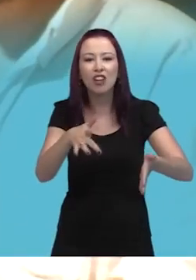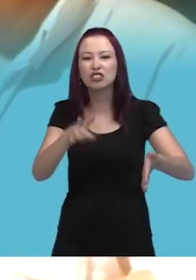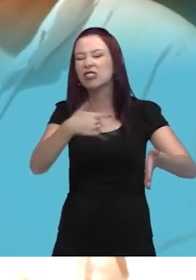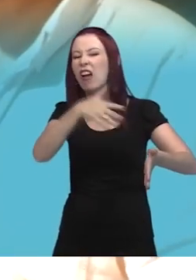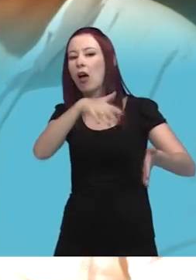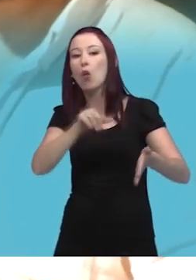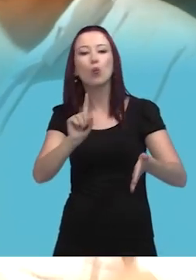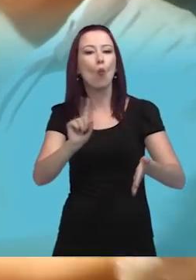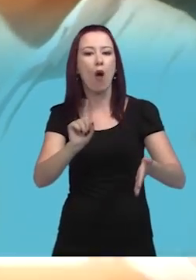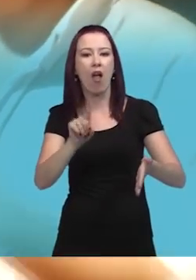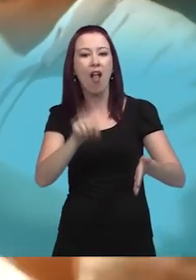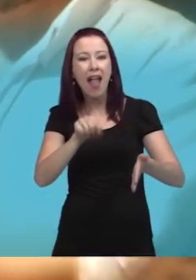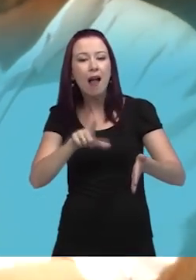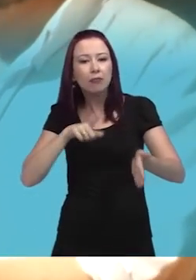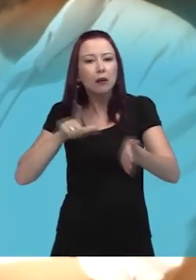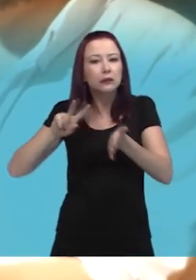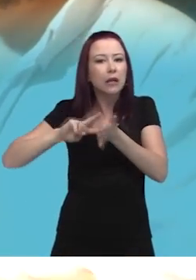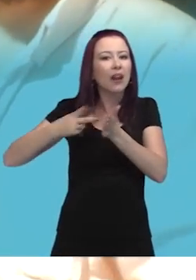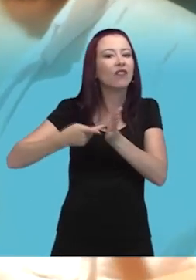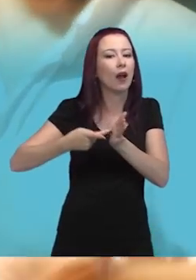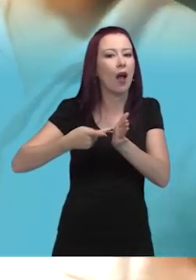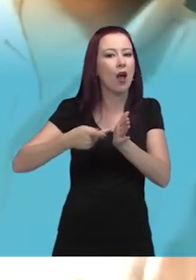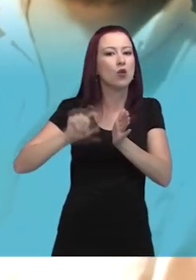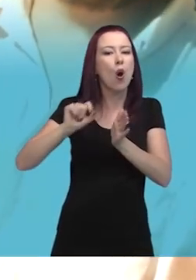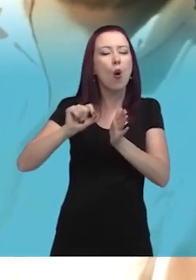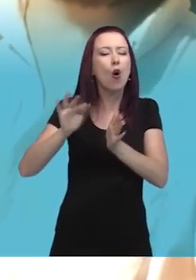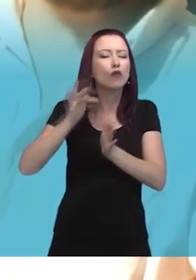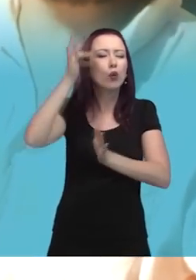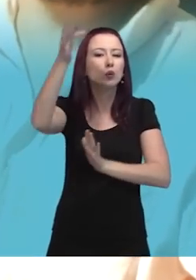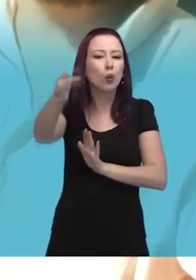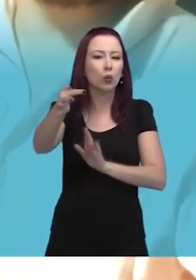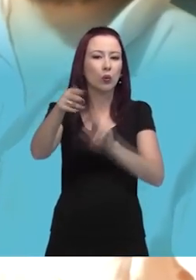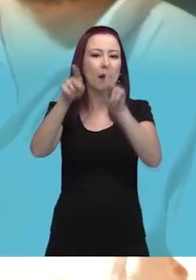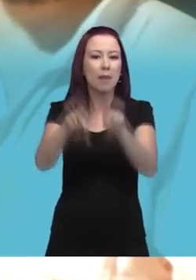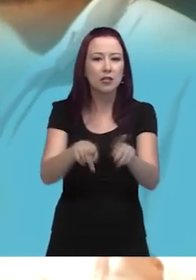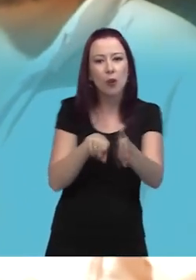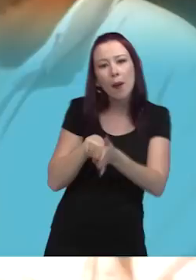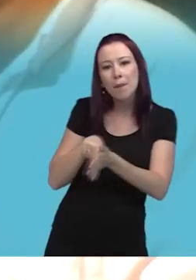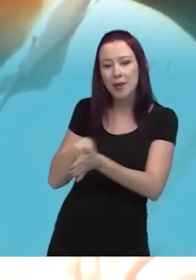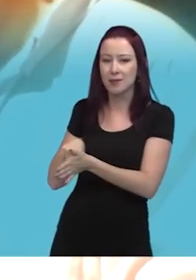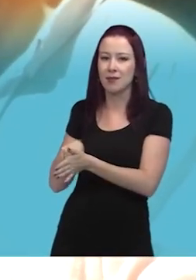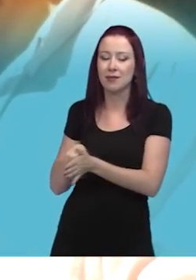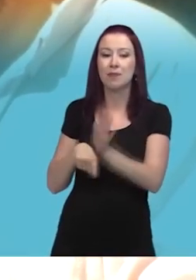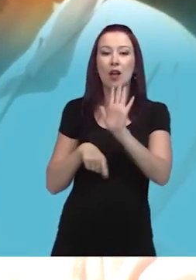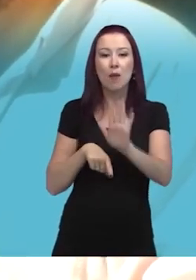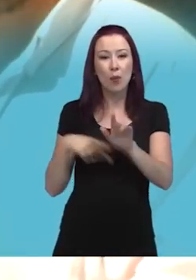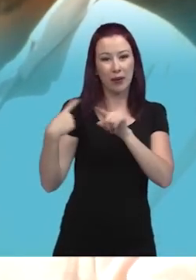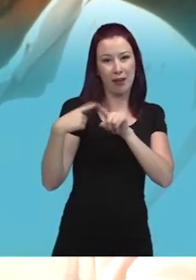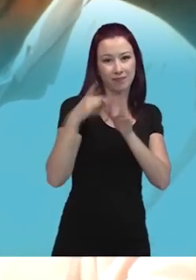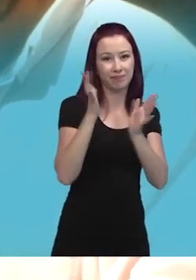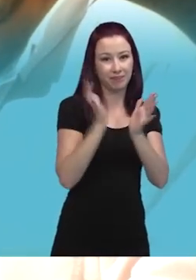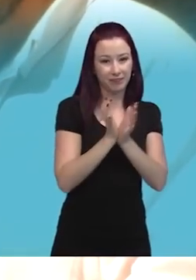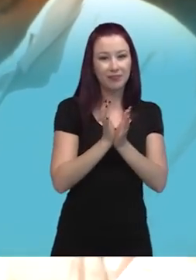intencionalmente colocado ali para significar alguma coisa. Para as outras pessoas que ficaram, para os vivos, porque, na verdade, o